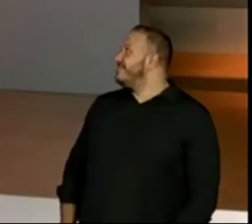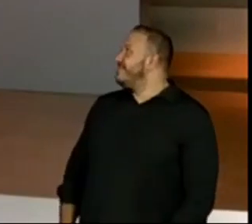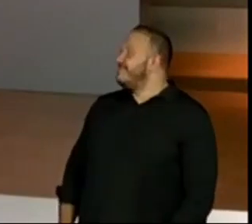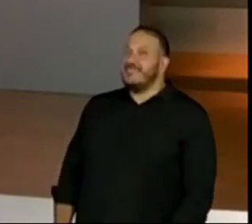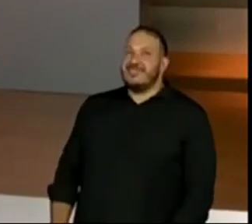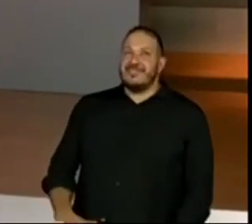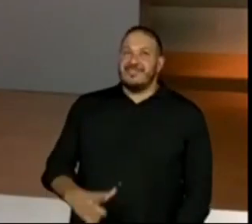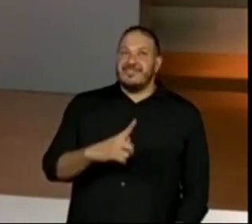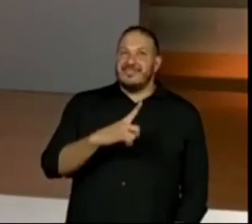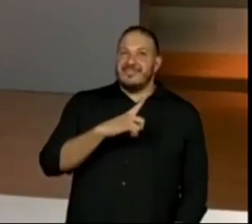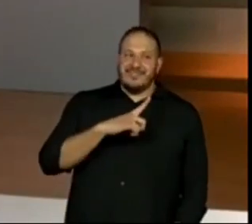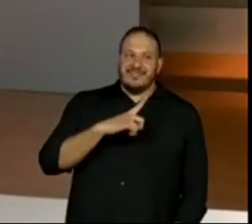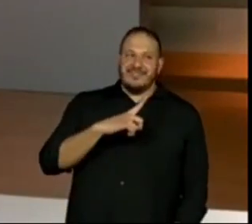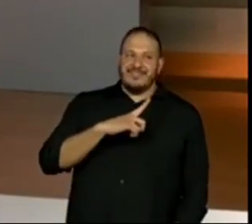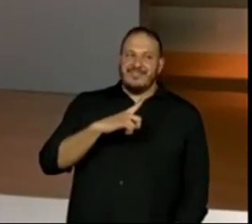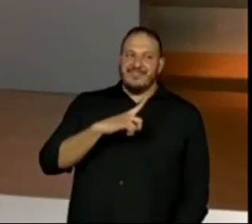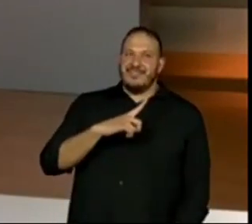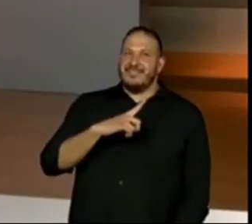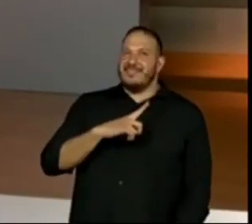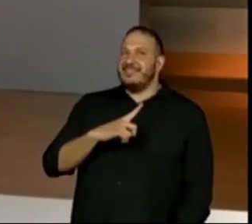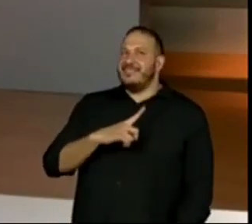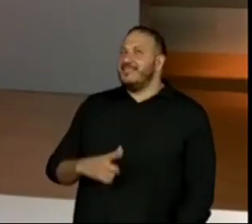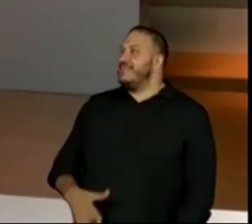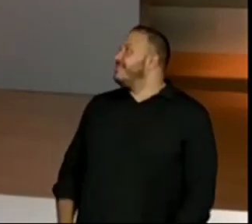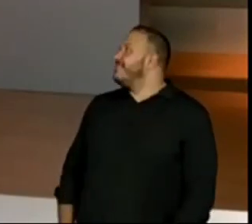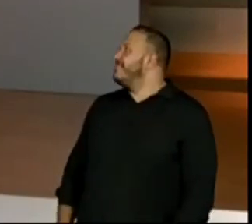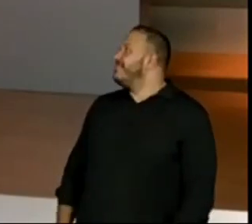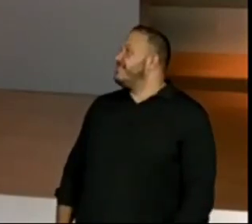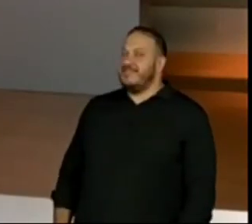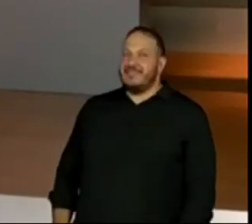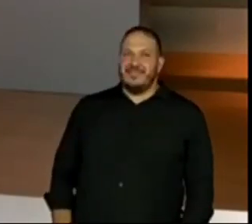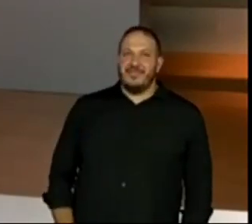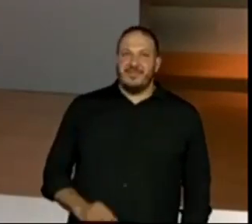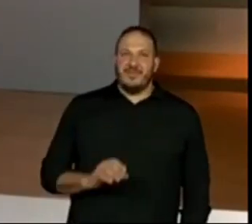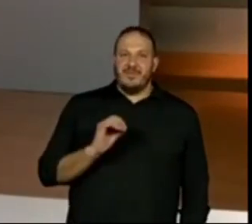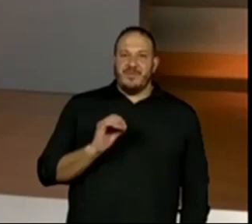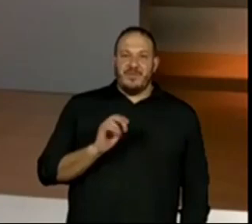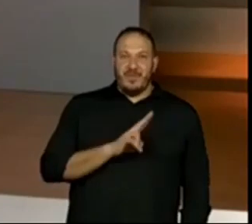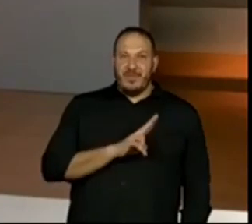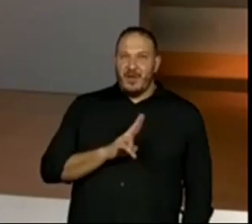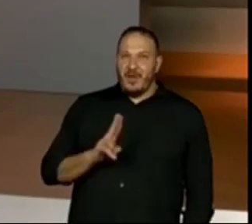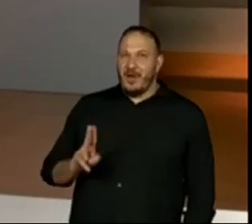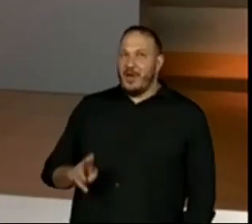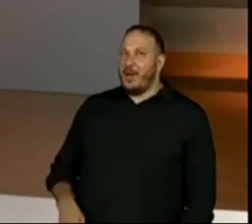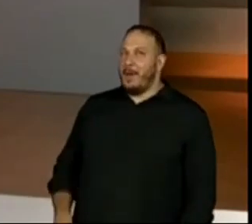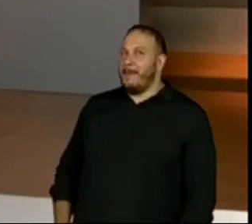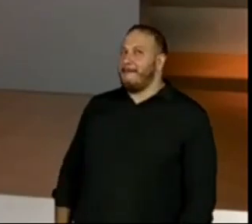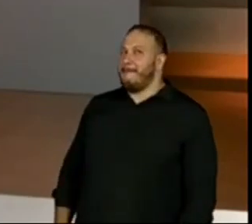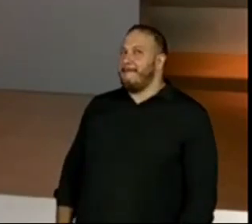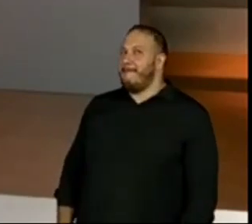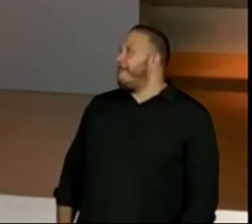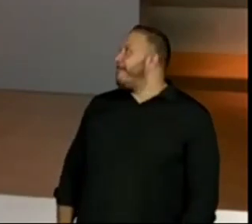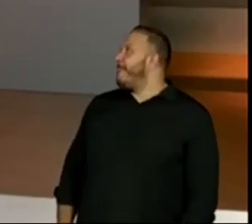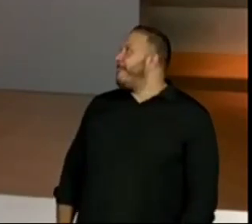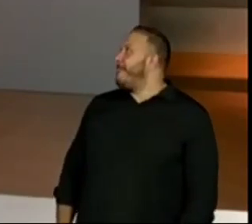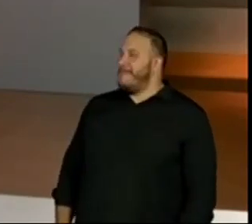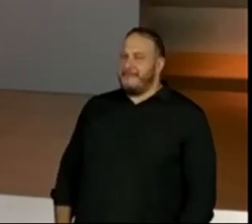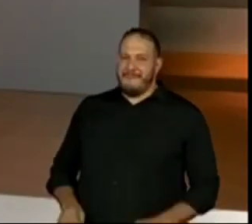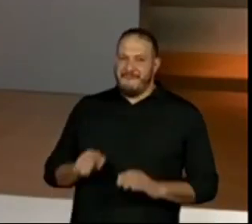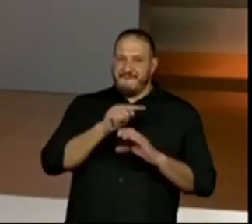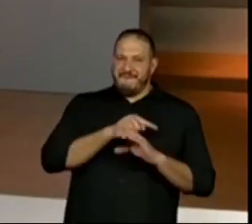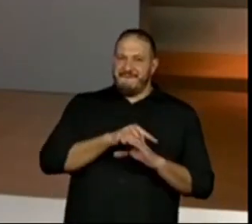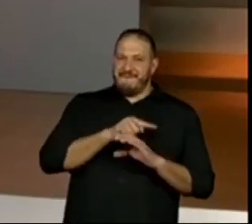o nome científico.